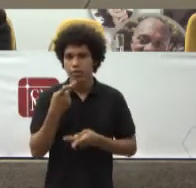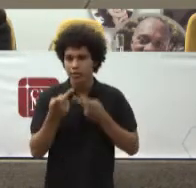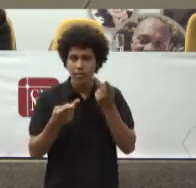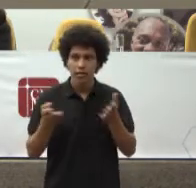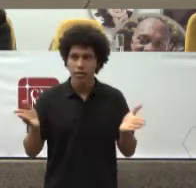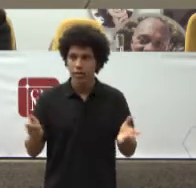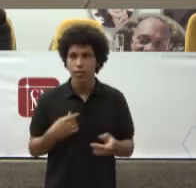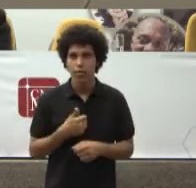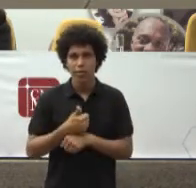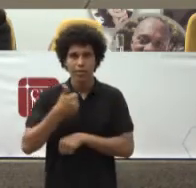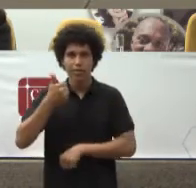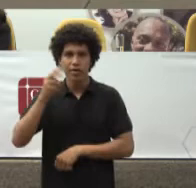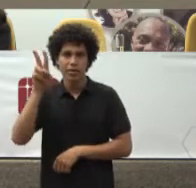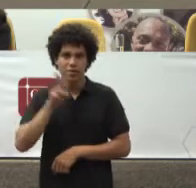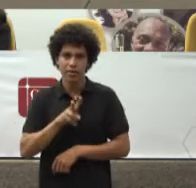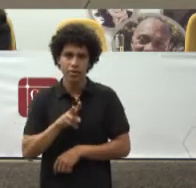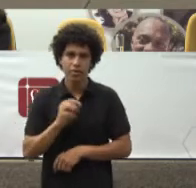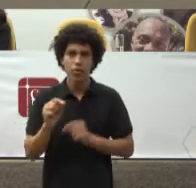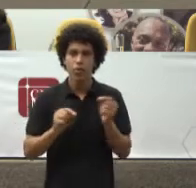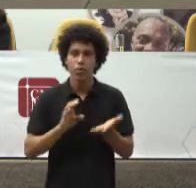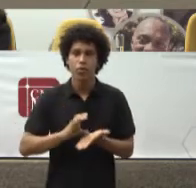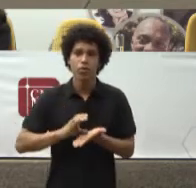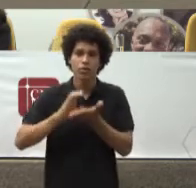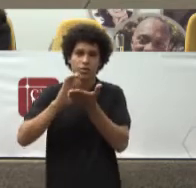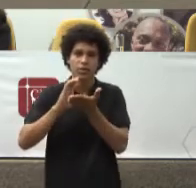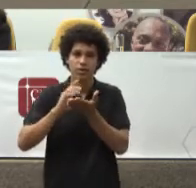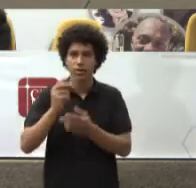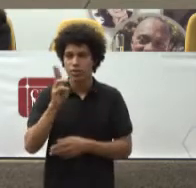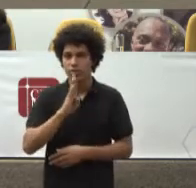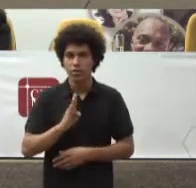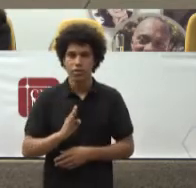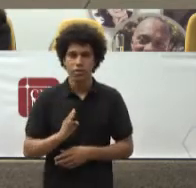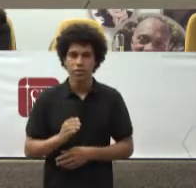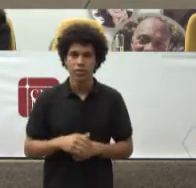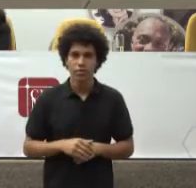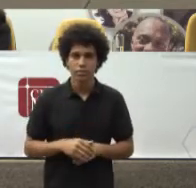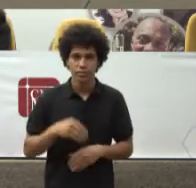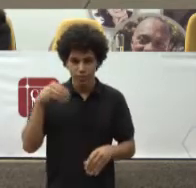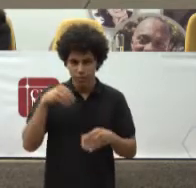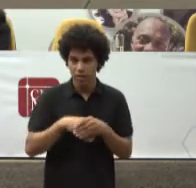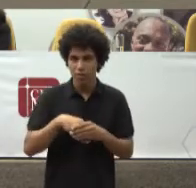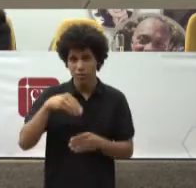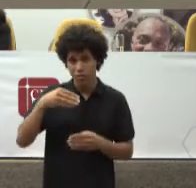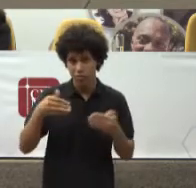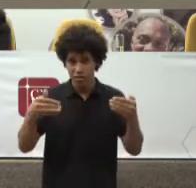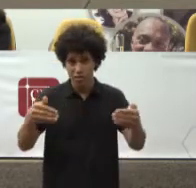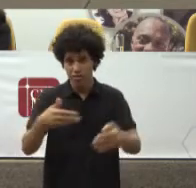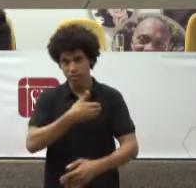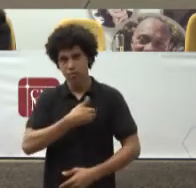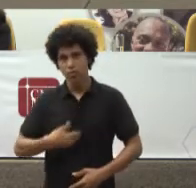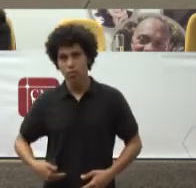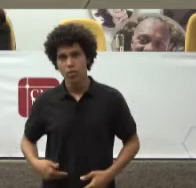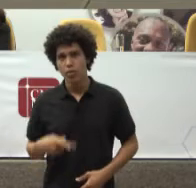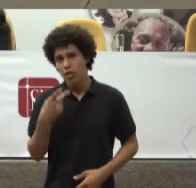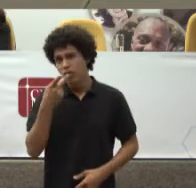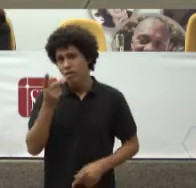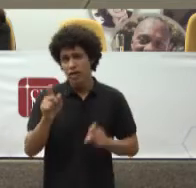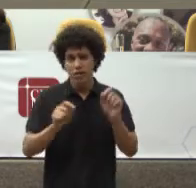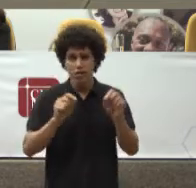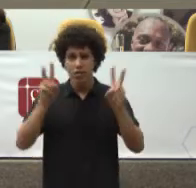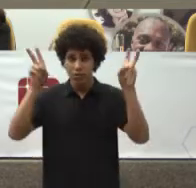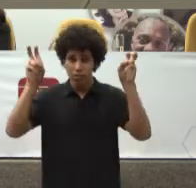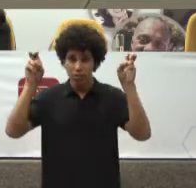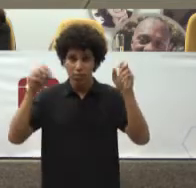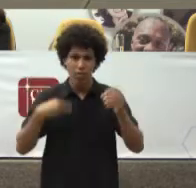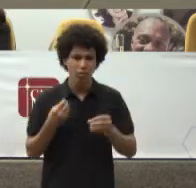Como conselheiro Nacional de Justiça Na casa Do Ministério Público E falando De um tema Tão candente Que é a questão Da